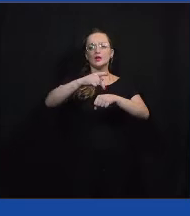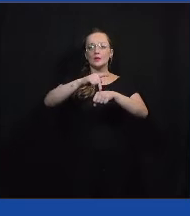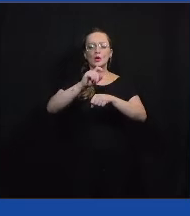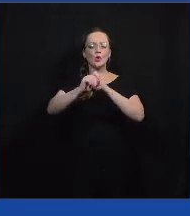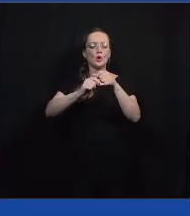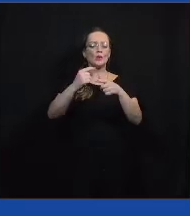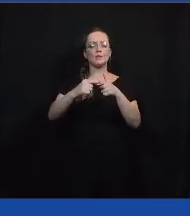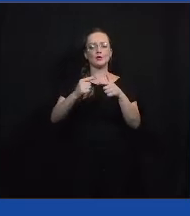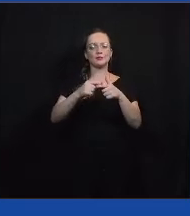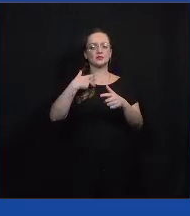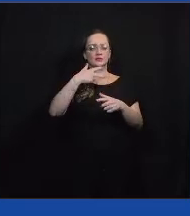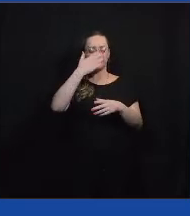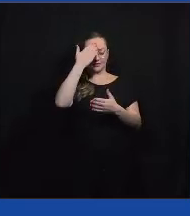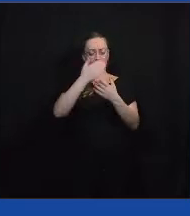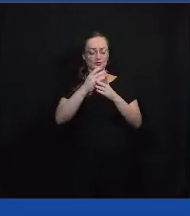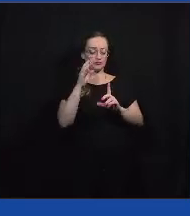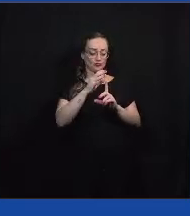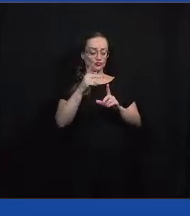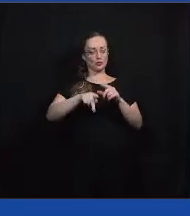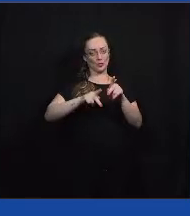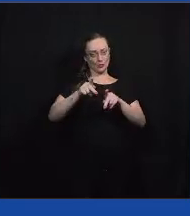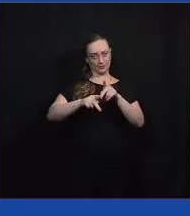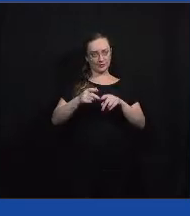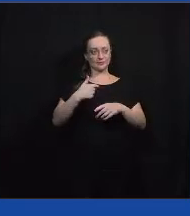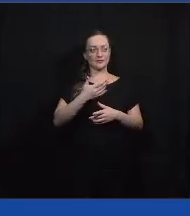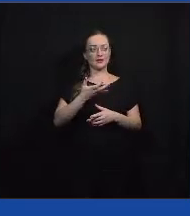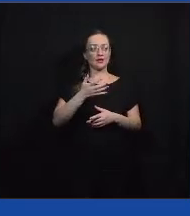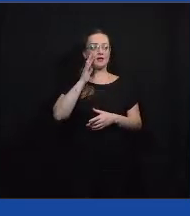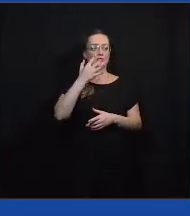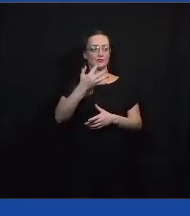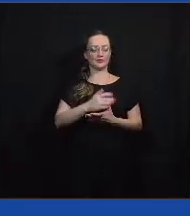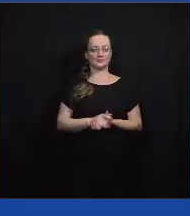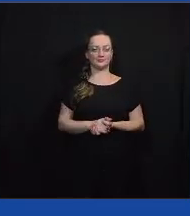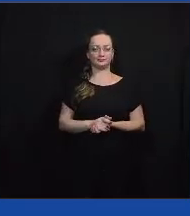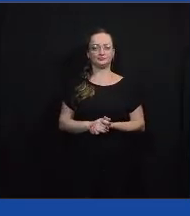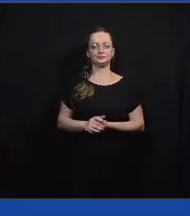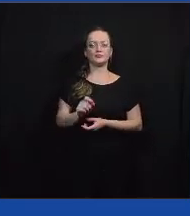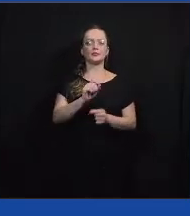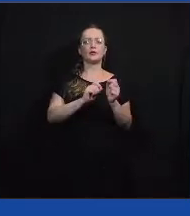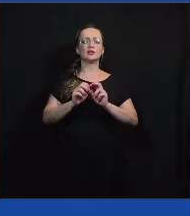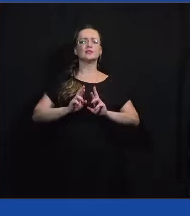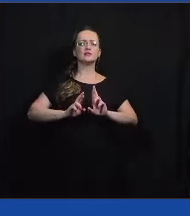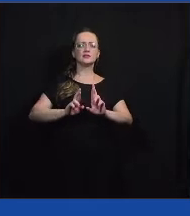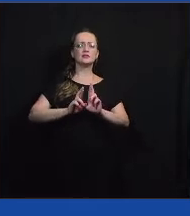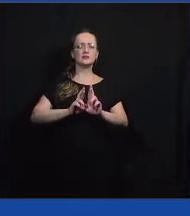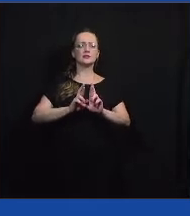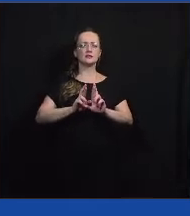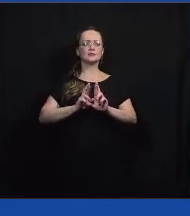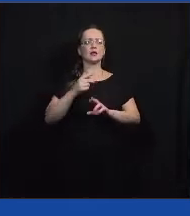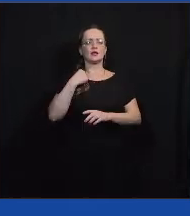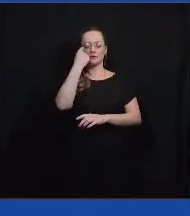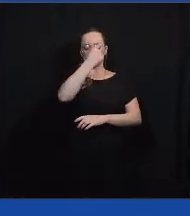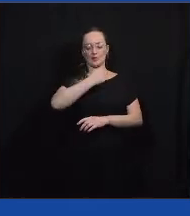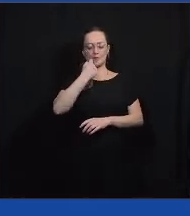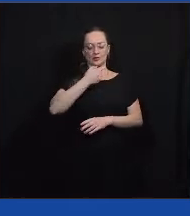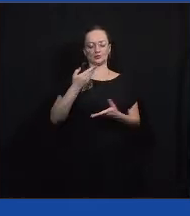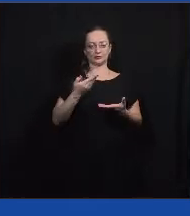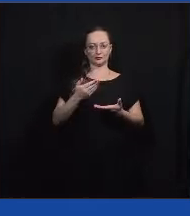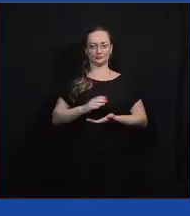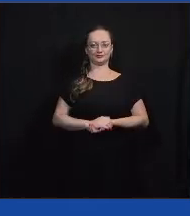acha que impacta a população, que você gostaria muito que fosse resolvido, e o que você espera dessa uma horinha aqui com a gente?